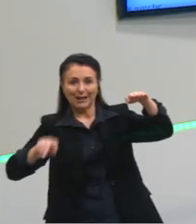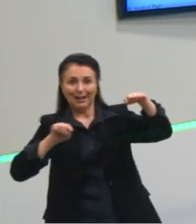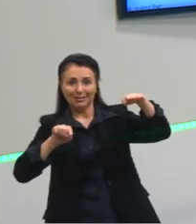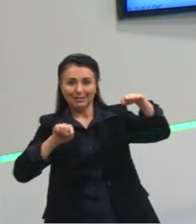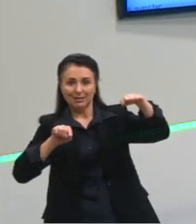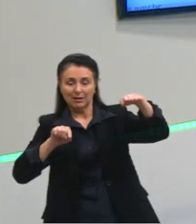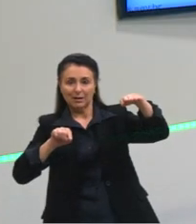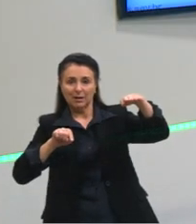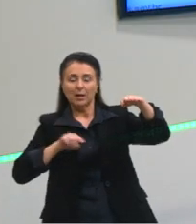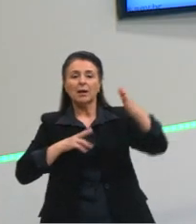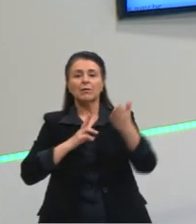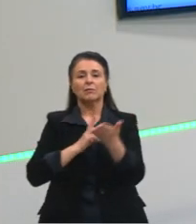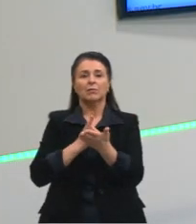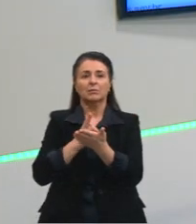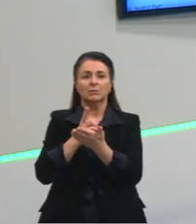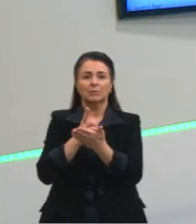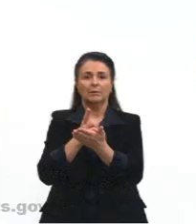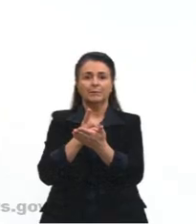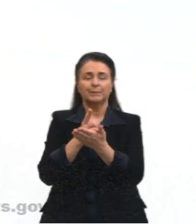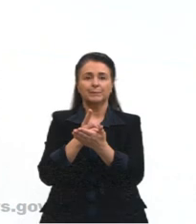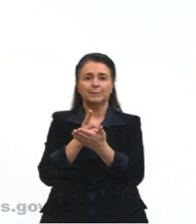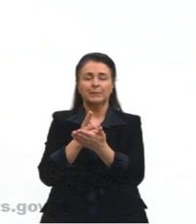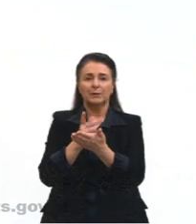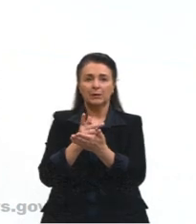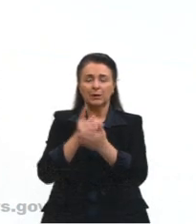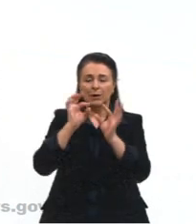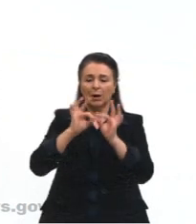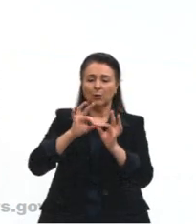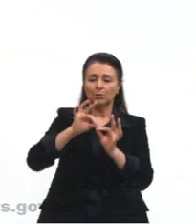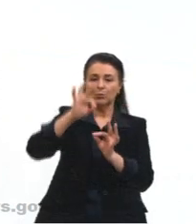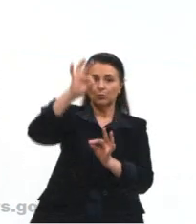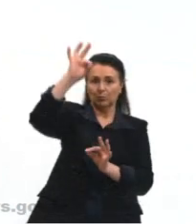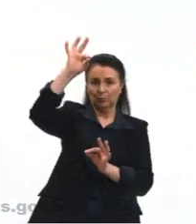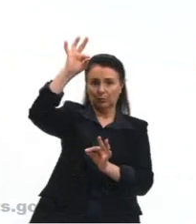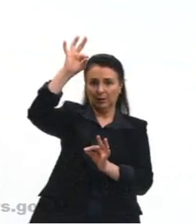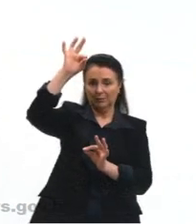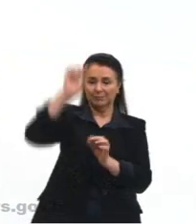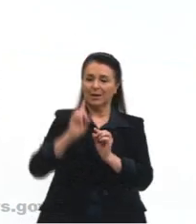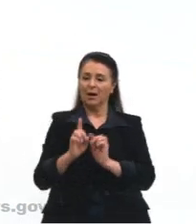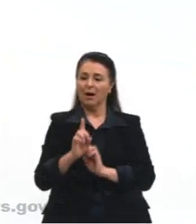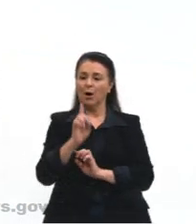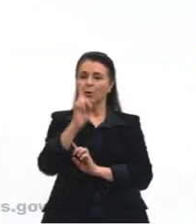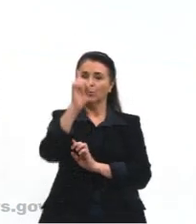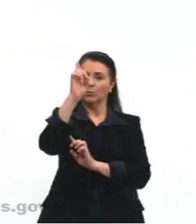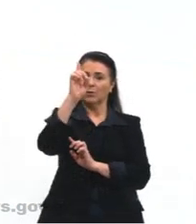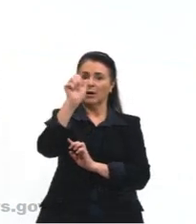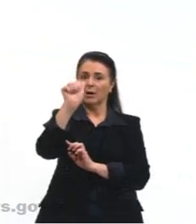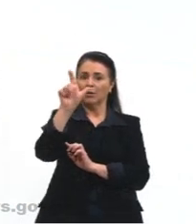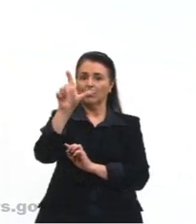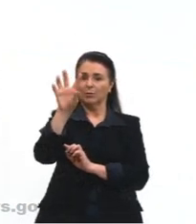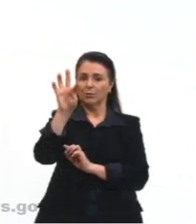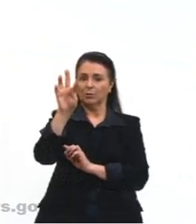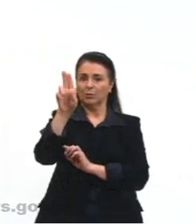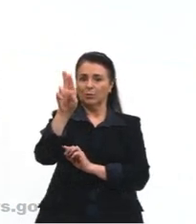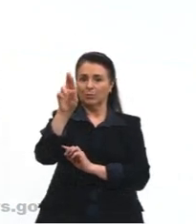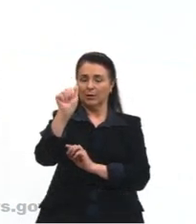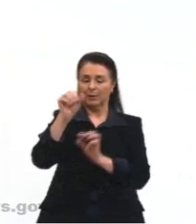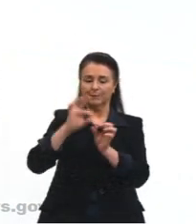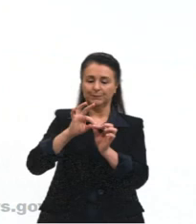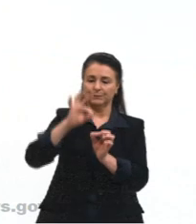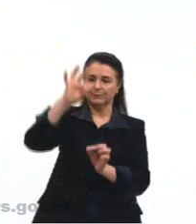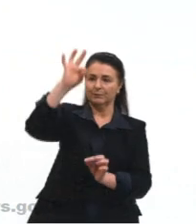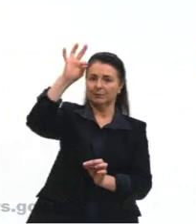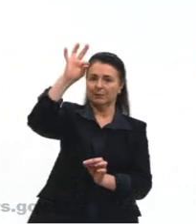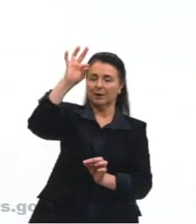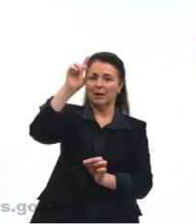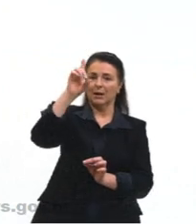Vamos dar continuidade aqui? Aqui, altura e altitude. Isso aqui é fundamental para te entender, tá, gurizada? Altura